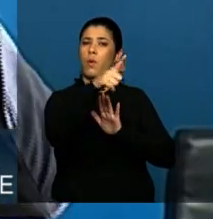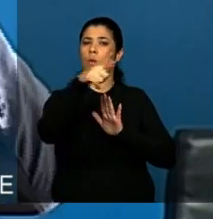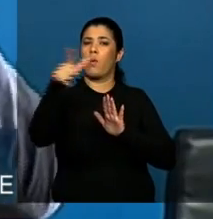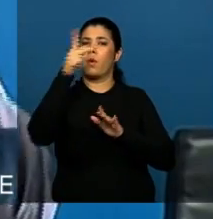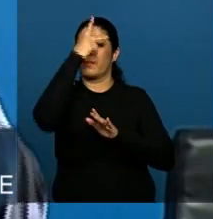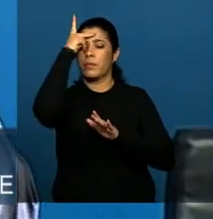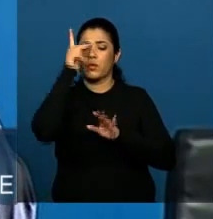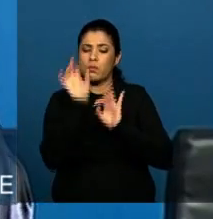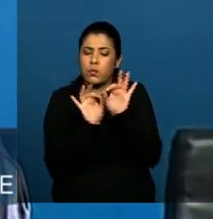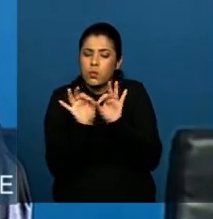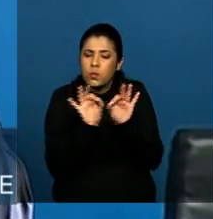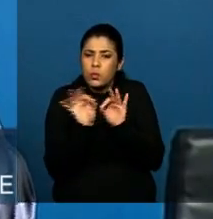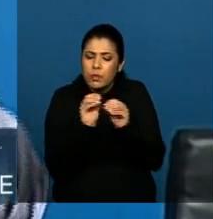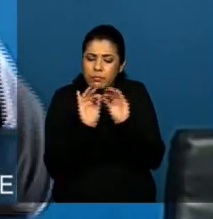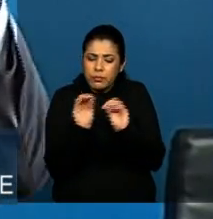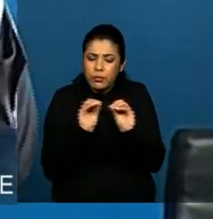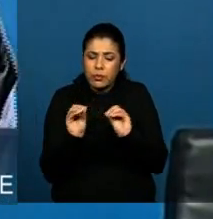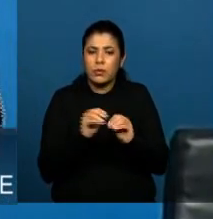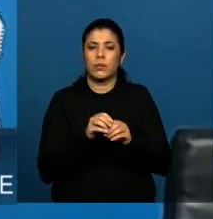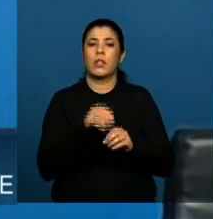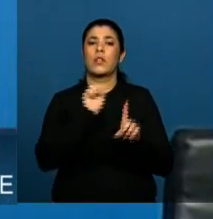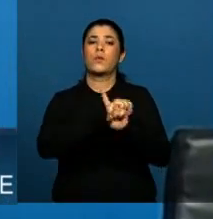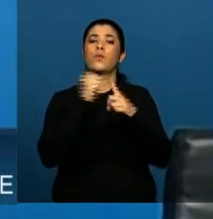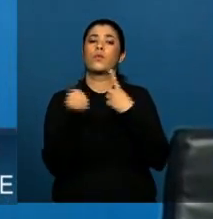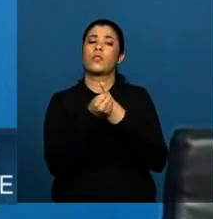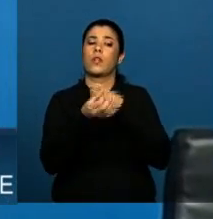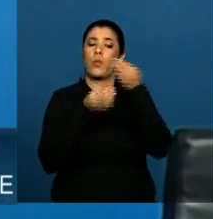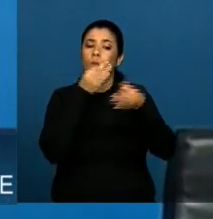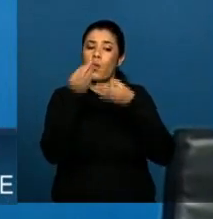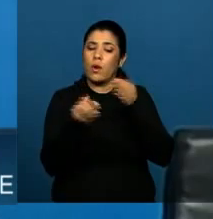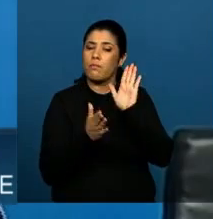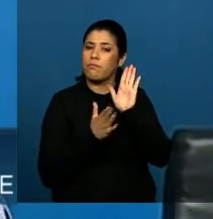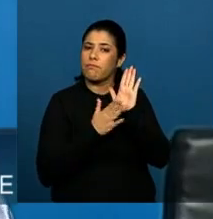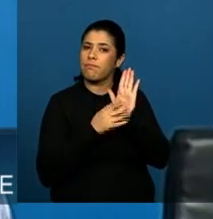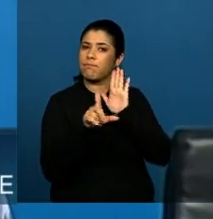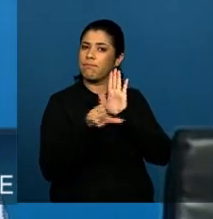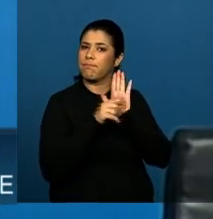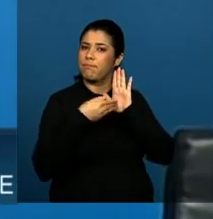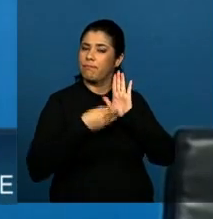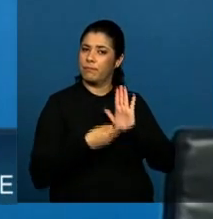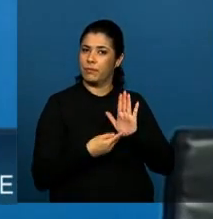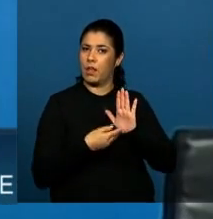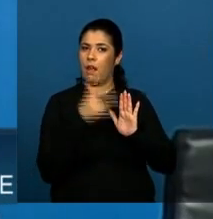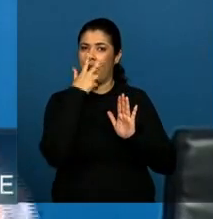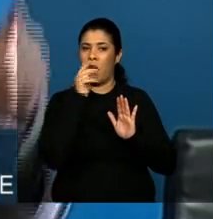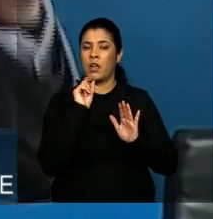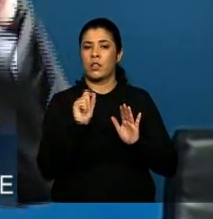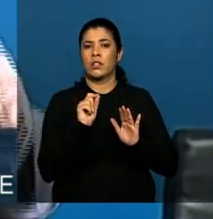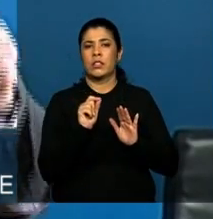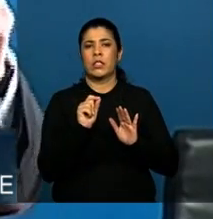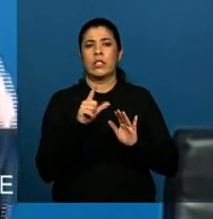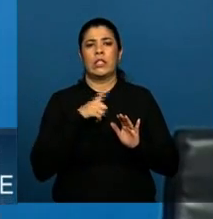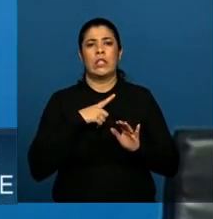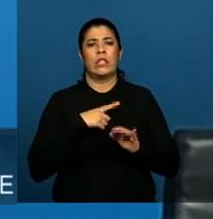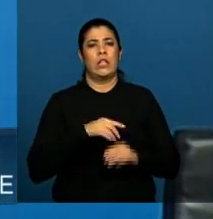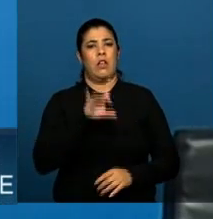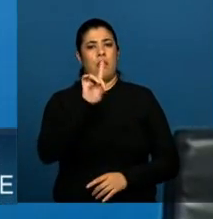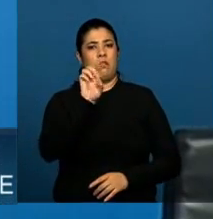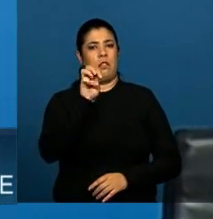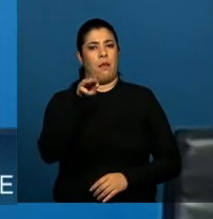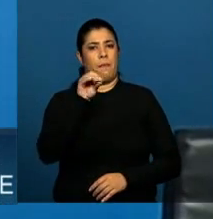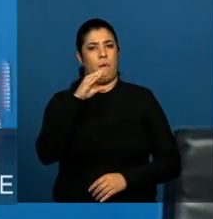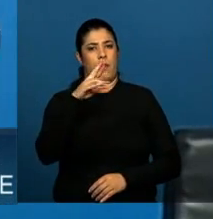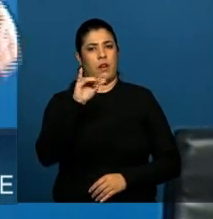Porque a sociedade foi ouvida. E isso prova que aqueles que acham que a democracia participativa enfraquece a democracia